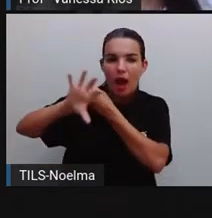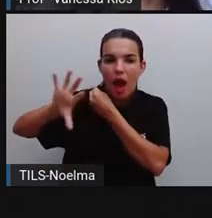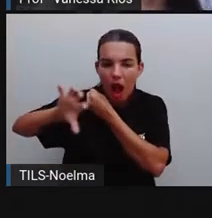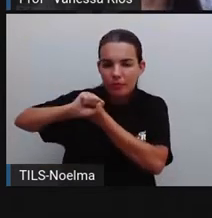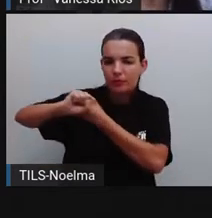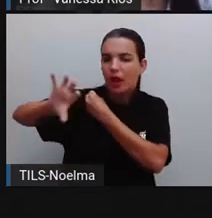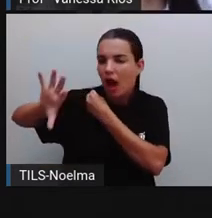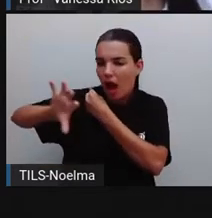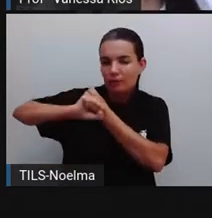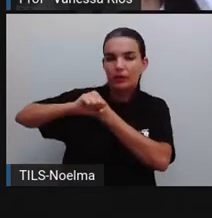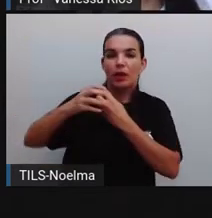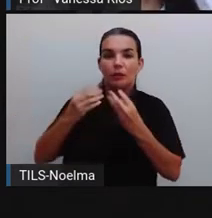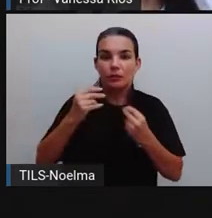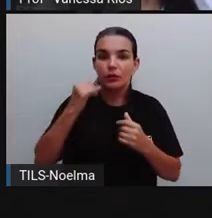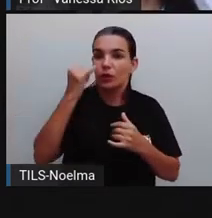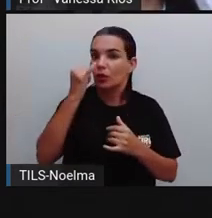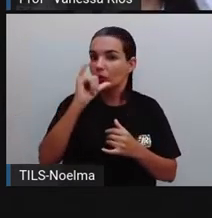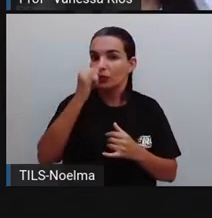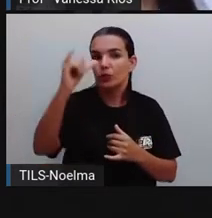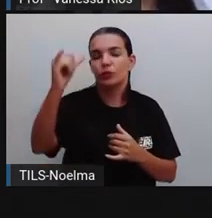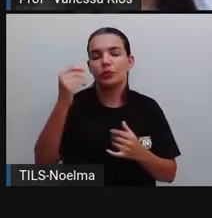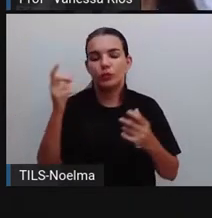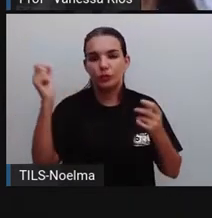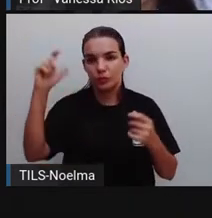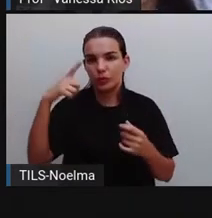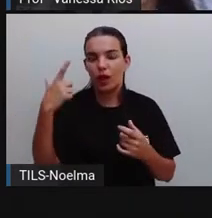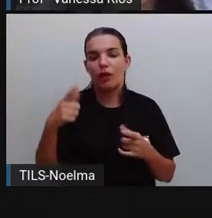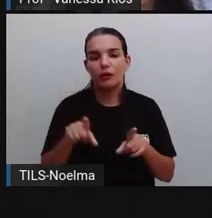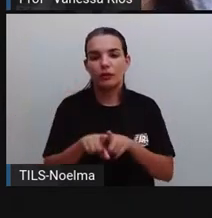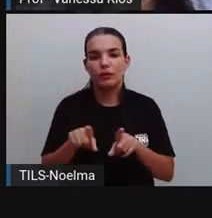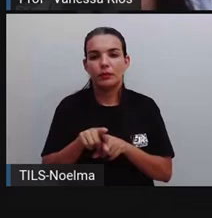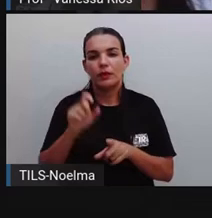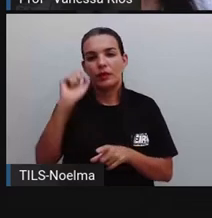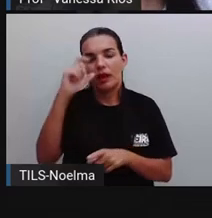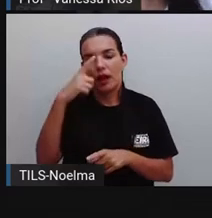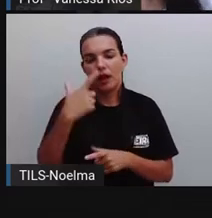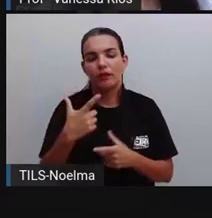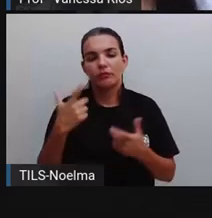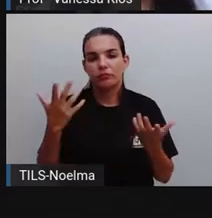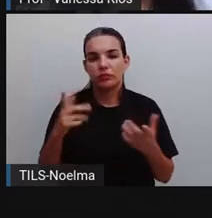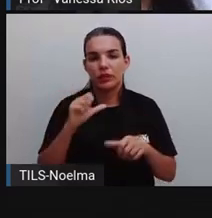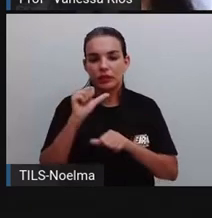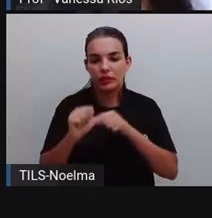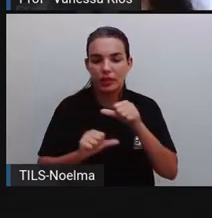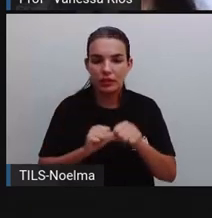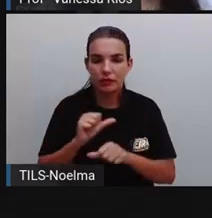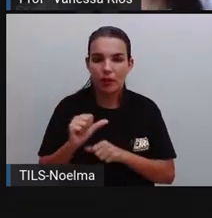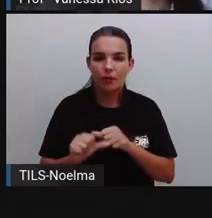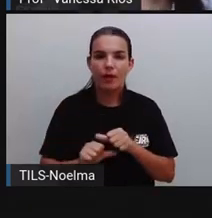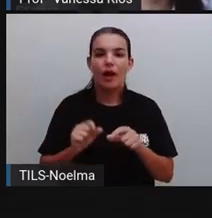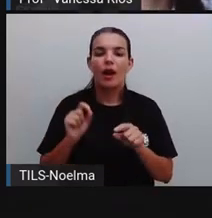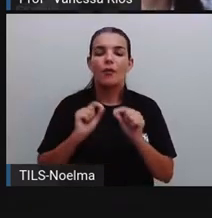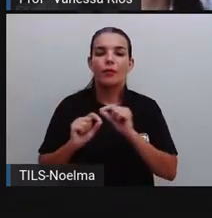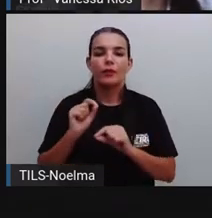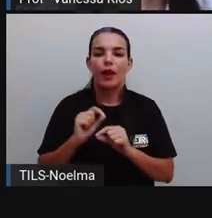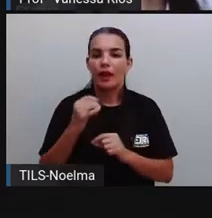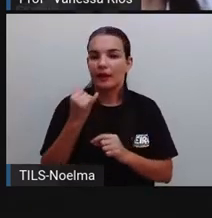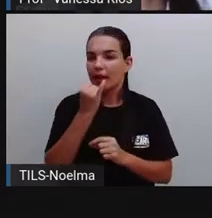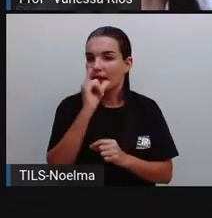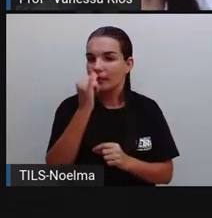maior incidência a luz, né? E também o calor do sol e transformar essa energia